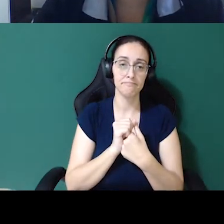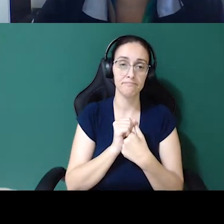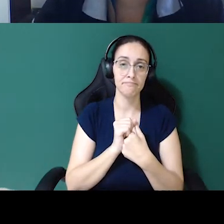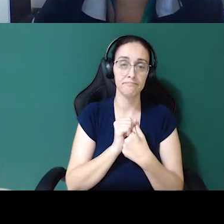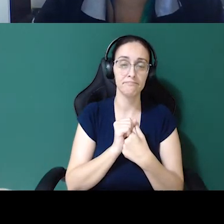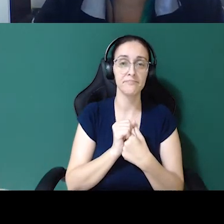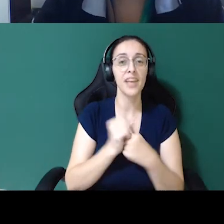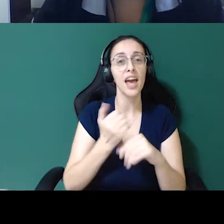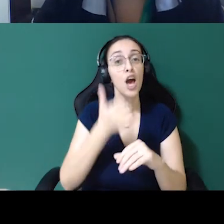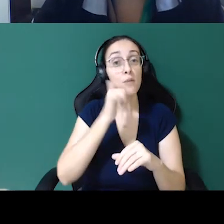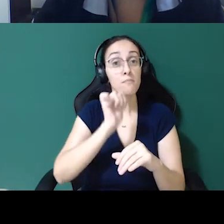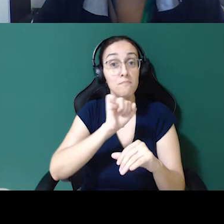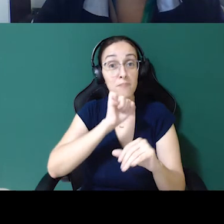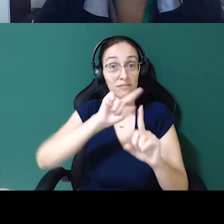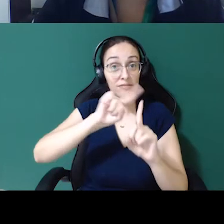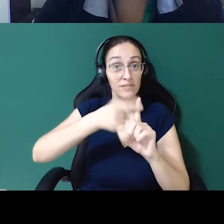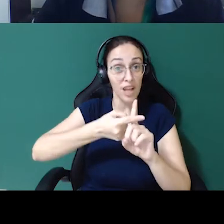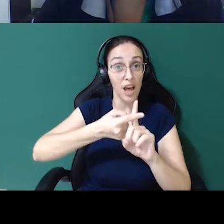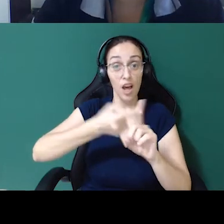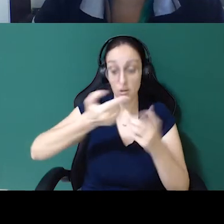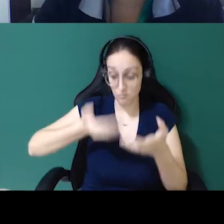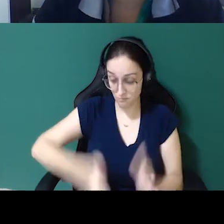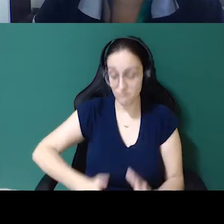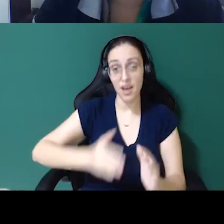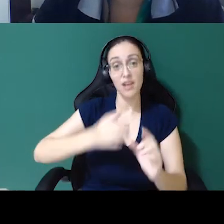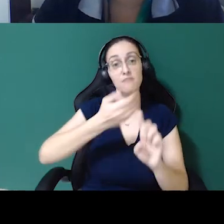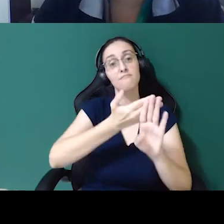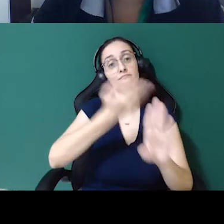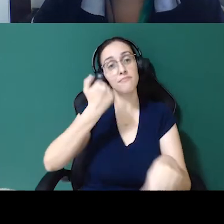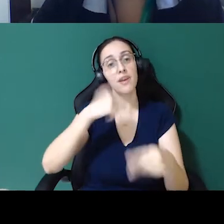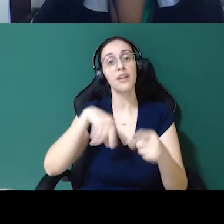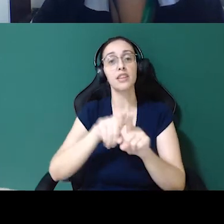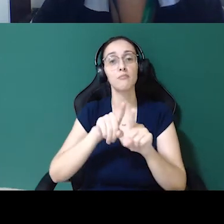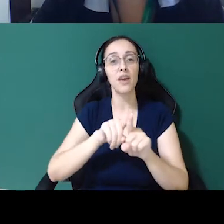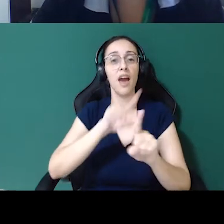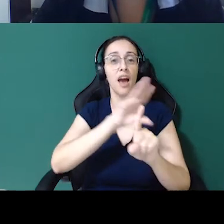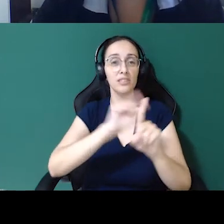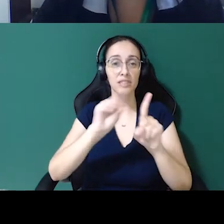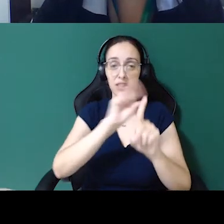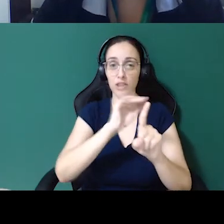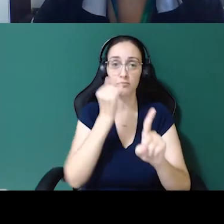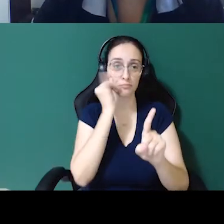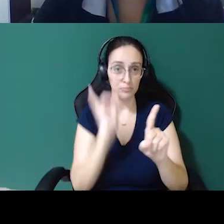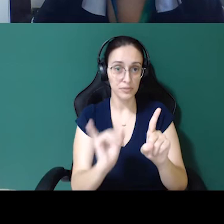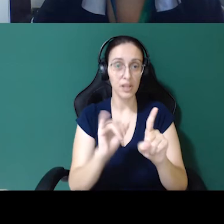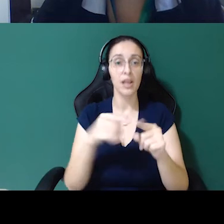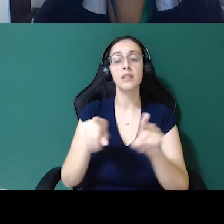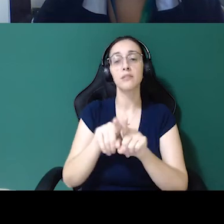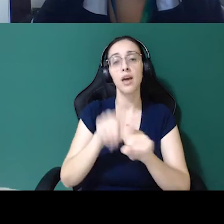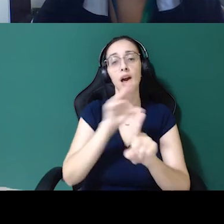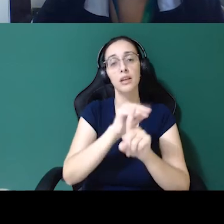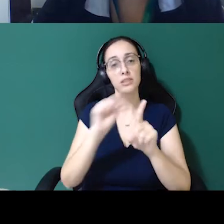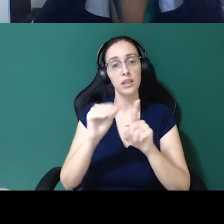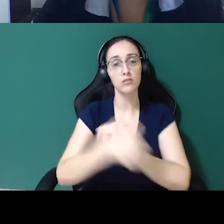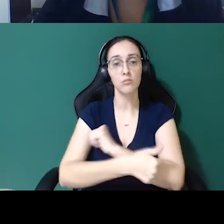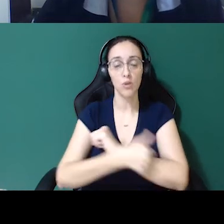licença maternidade, às políticas de prevenção ao assédio sexual, ao assédio moral, então, ter